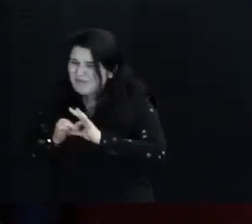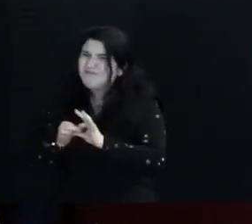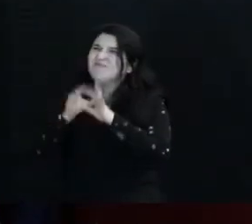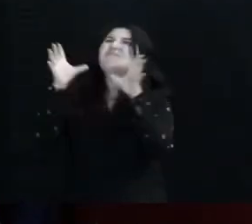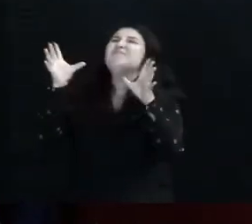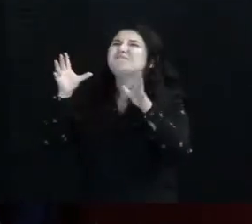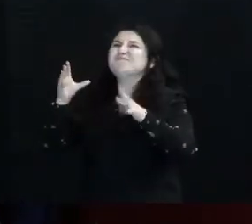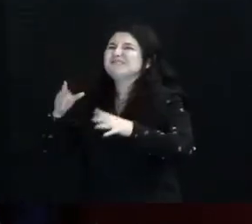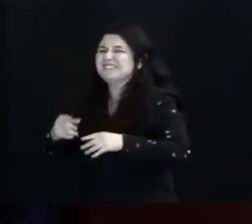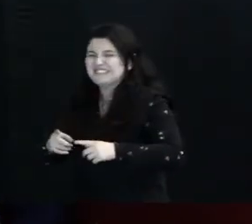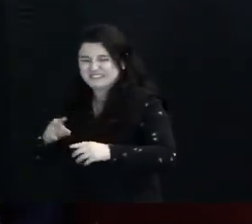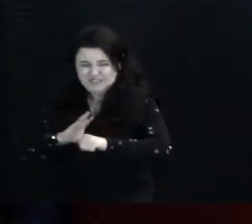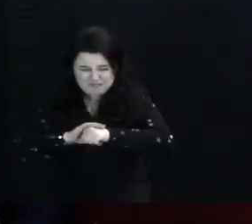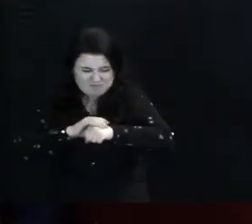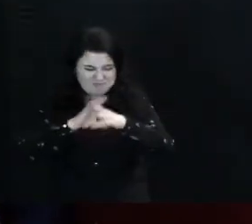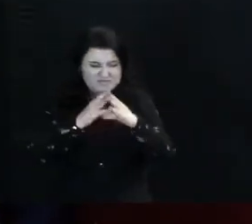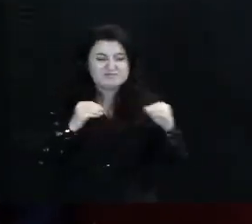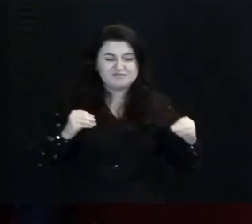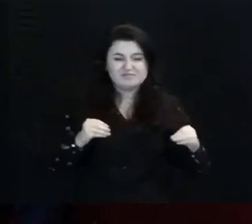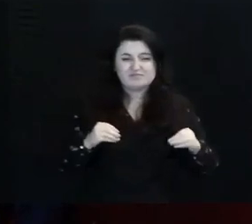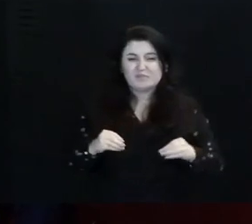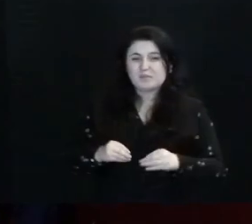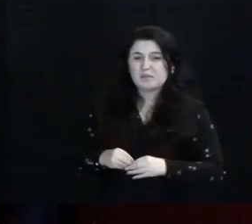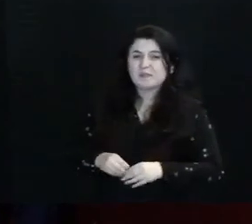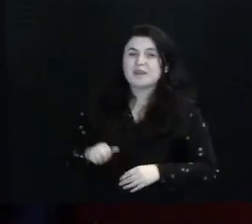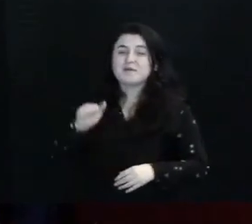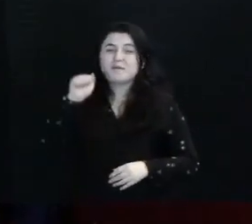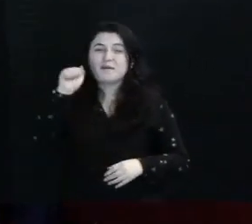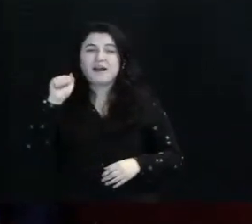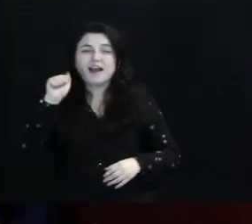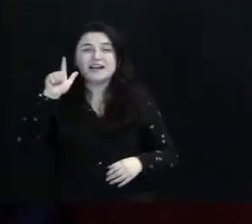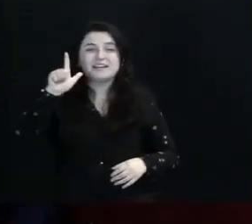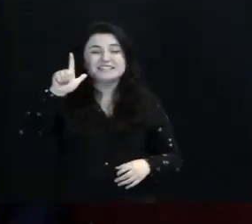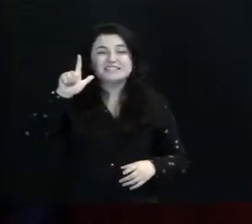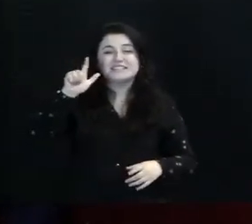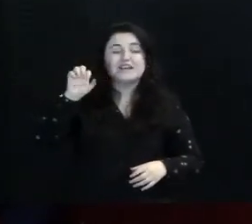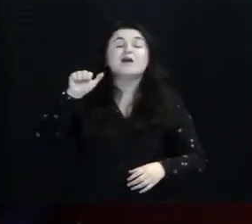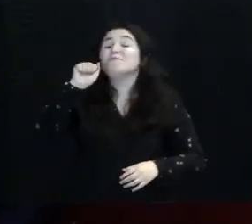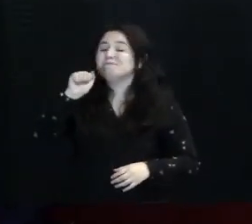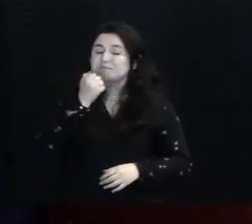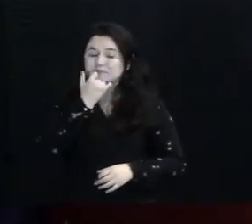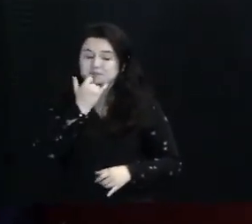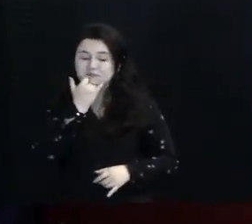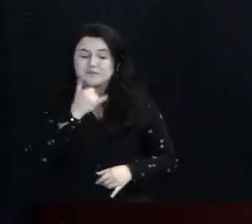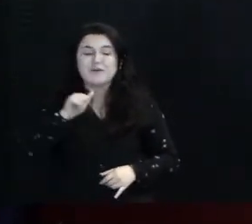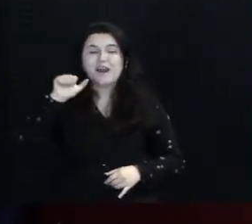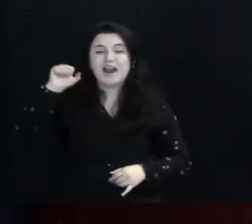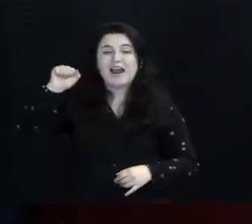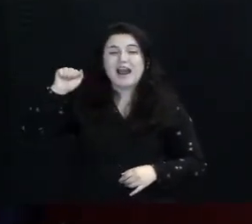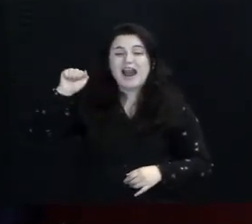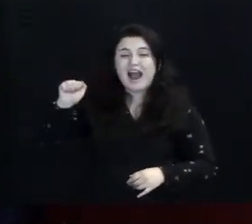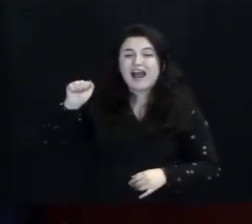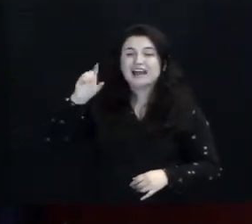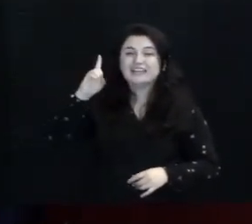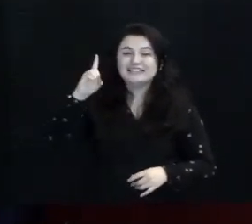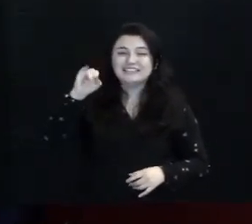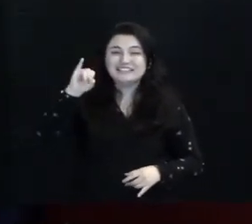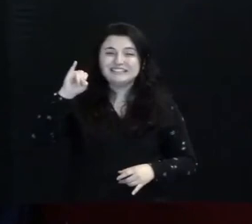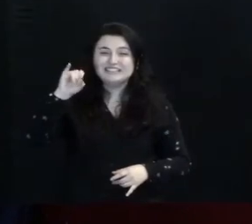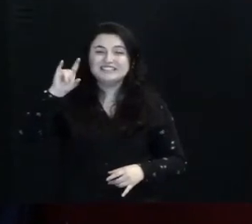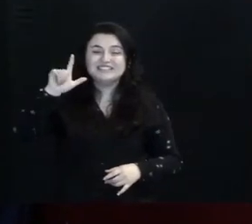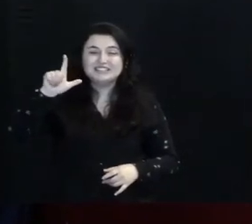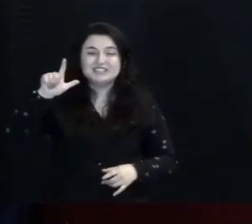resultado dos exames que ele já fez Que seja totalmente negativado Em nome de Jesus